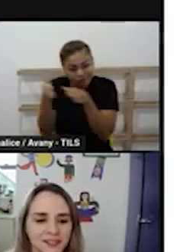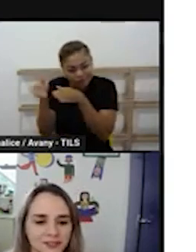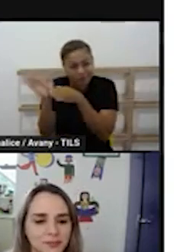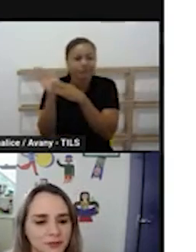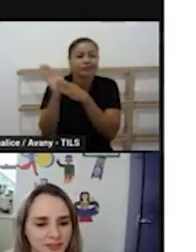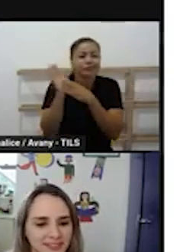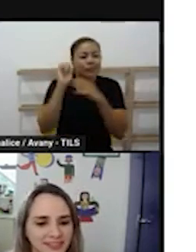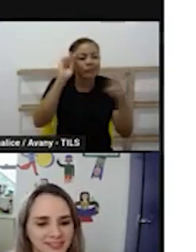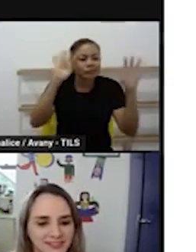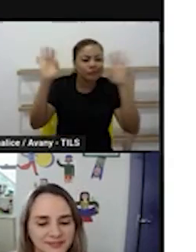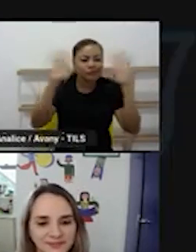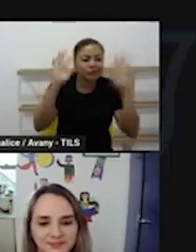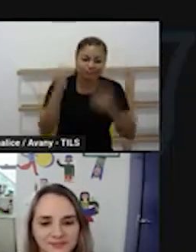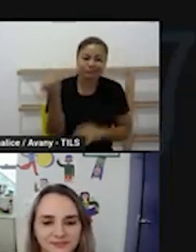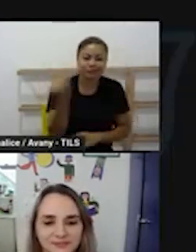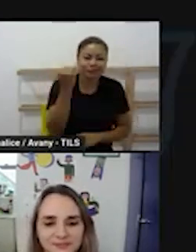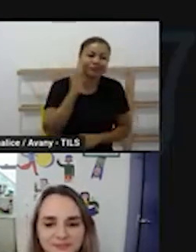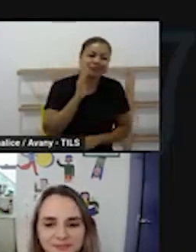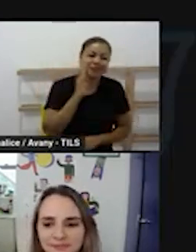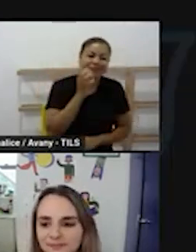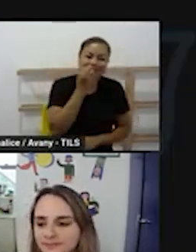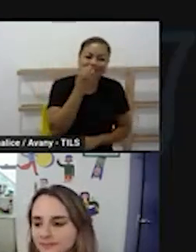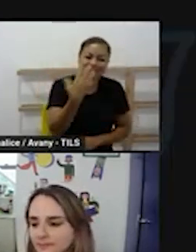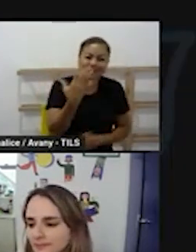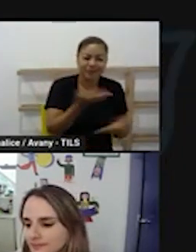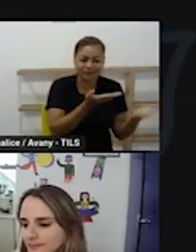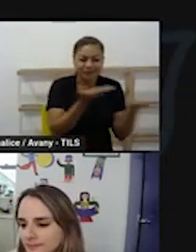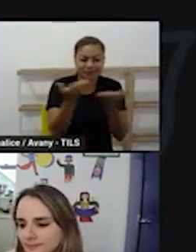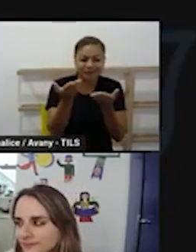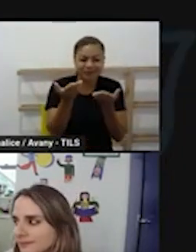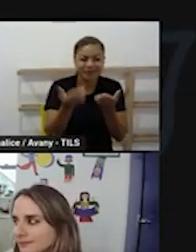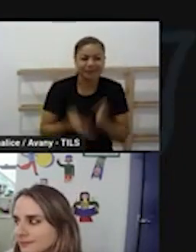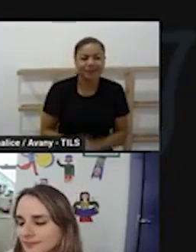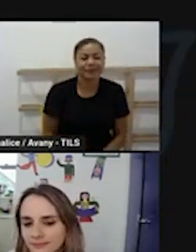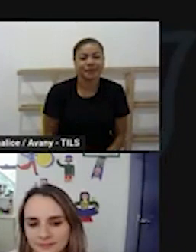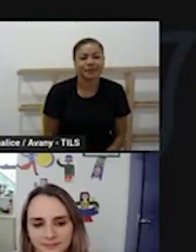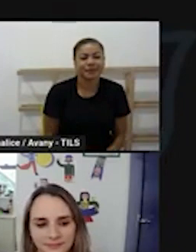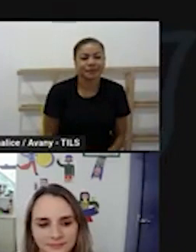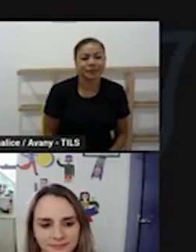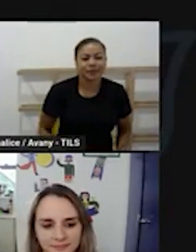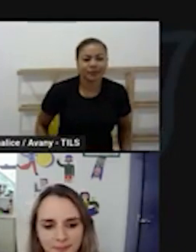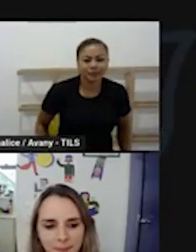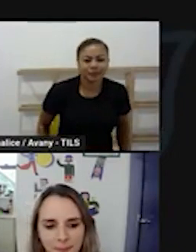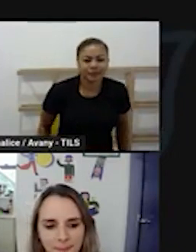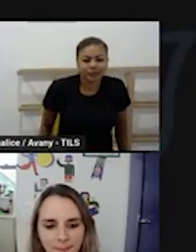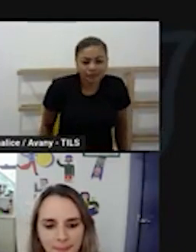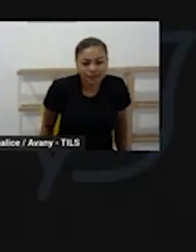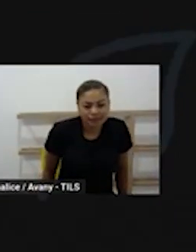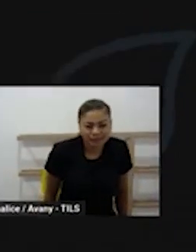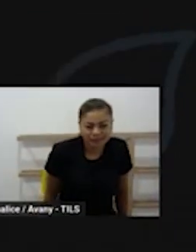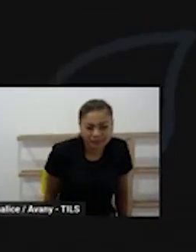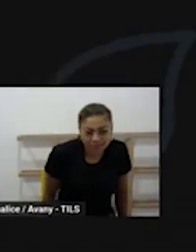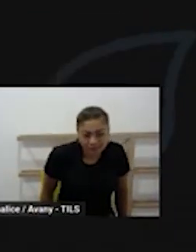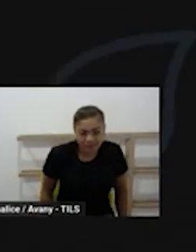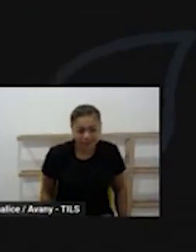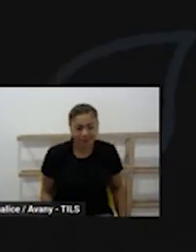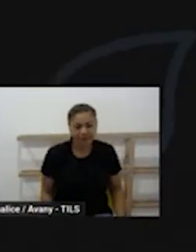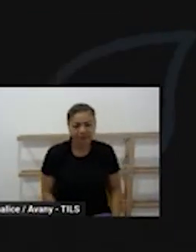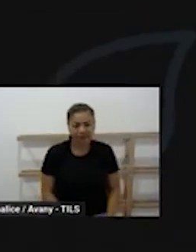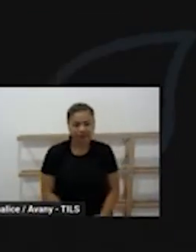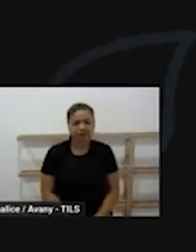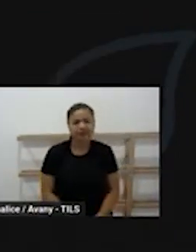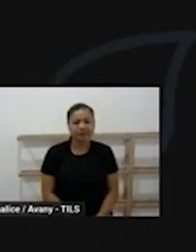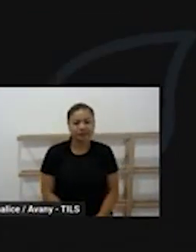reflexivo aproveita amém bola de educação infantil é feita de espaços